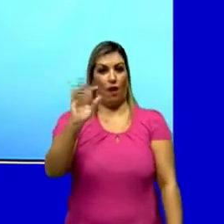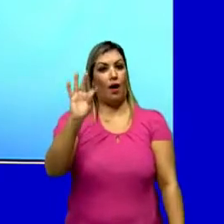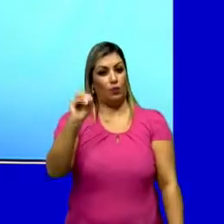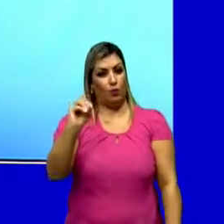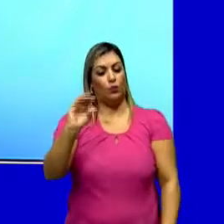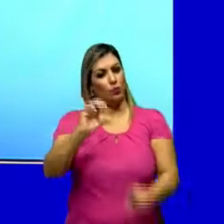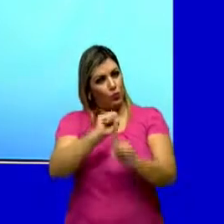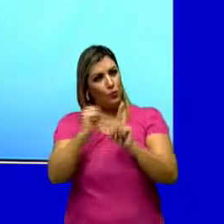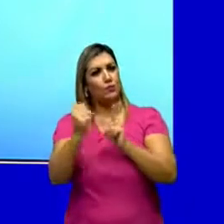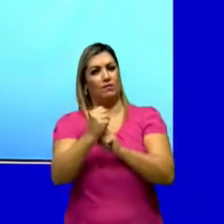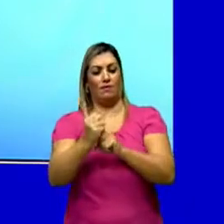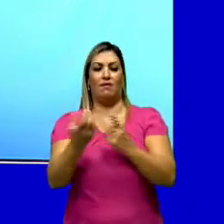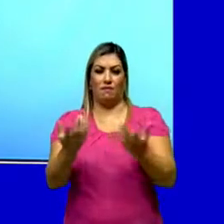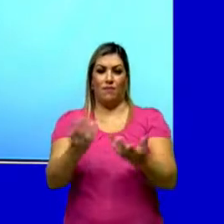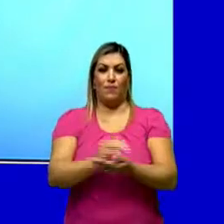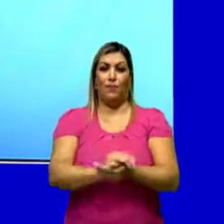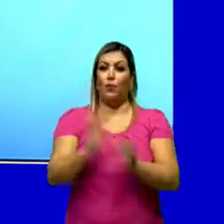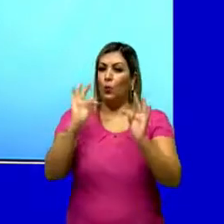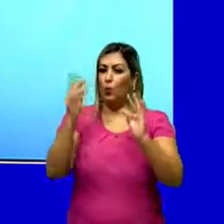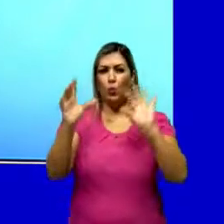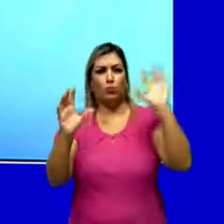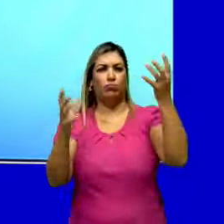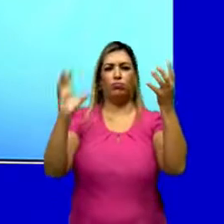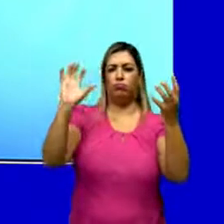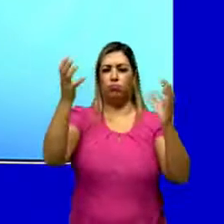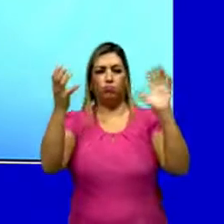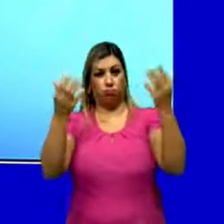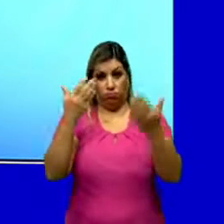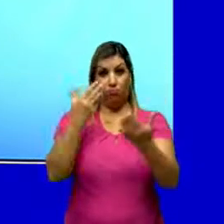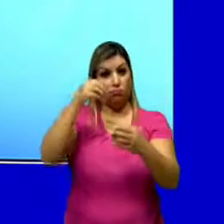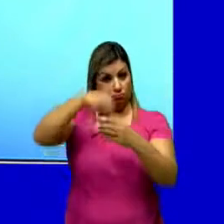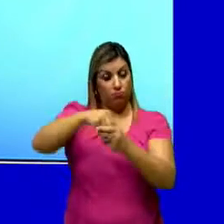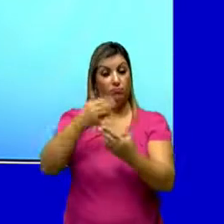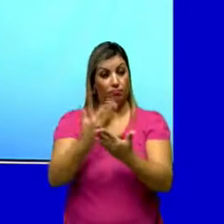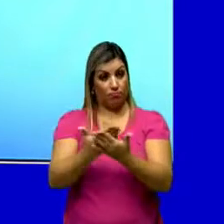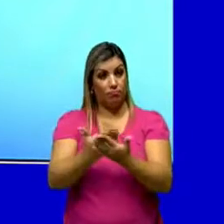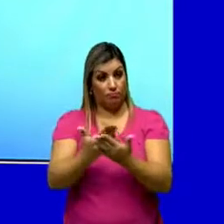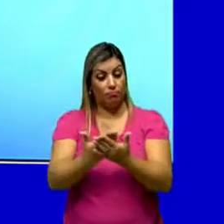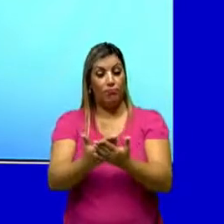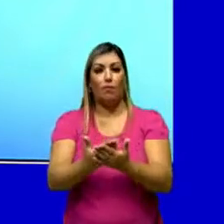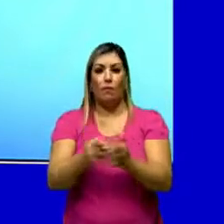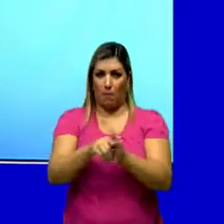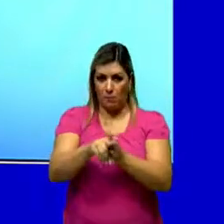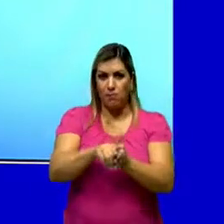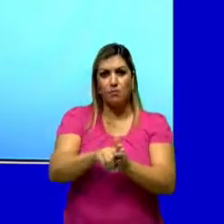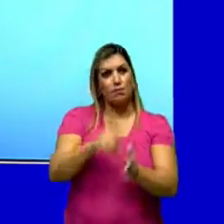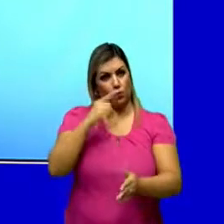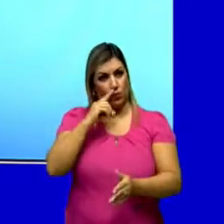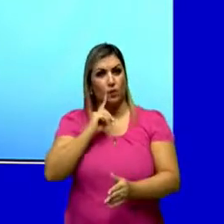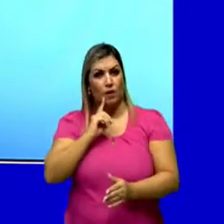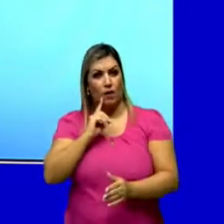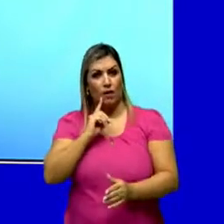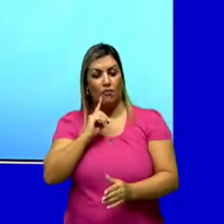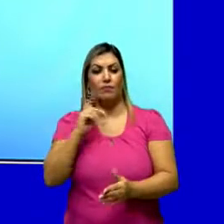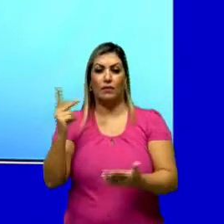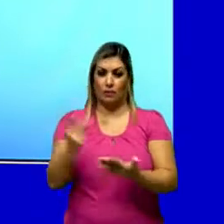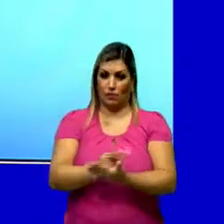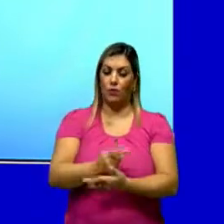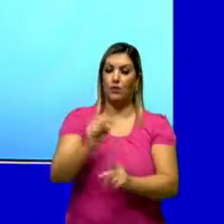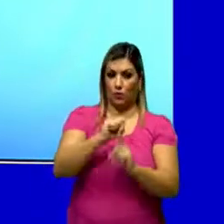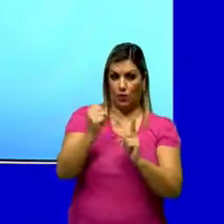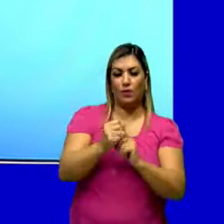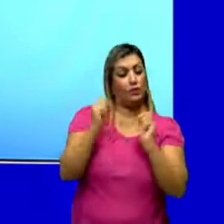Absolutamente todos os fenômenos da sociedade vão ser estudados pelo Durkheim a partir desses fatos sociais,